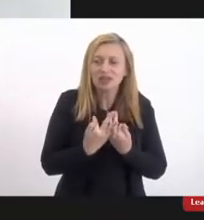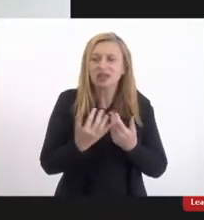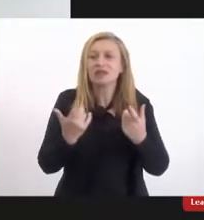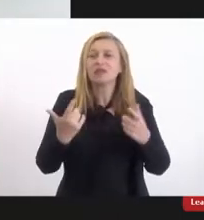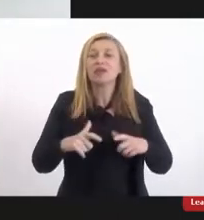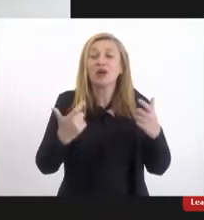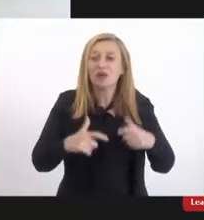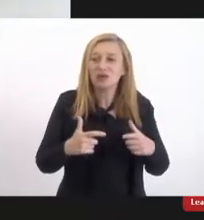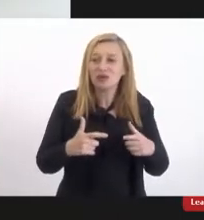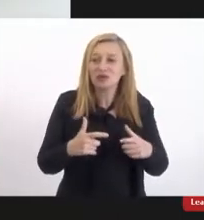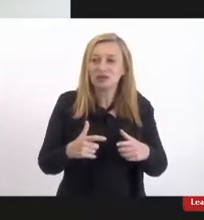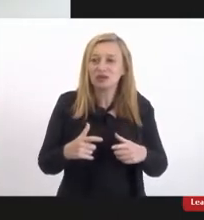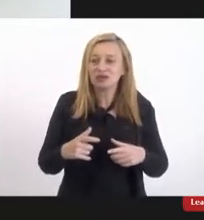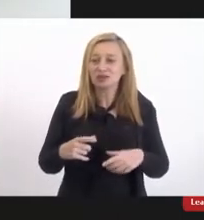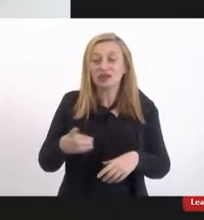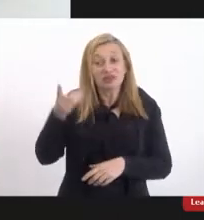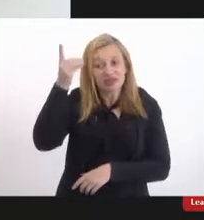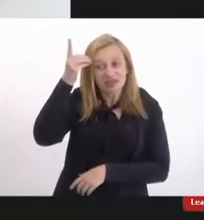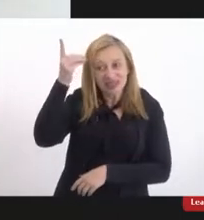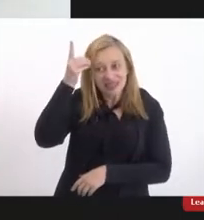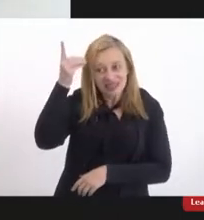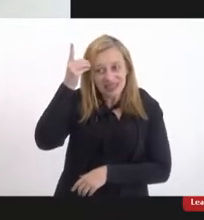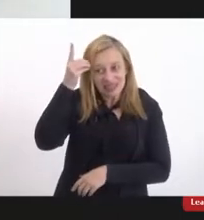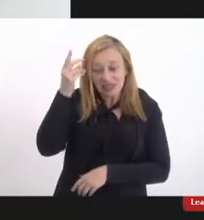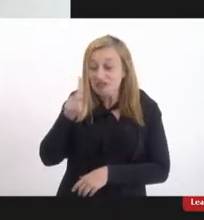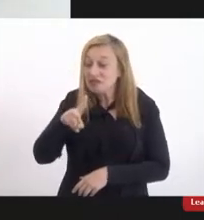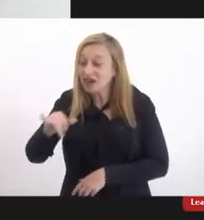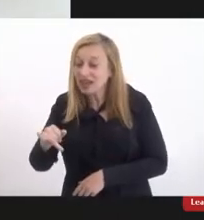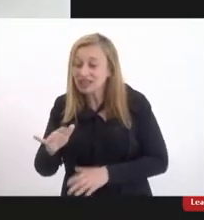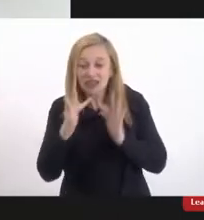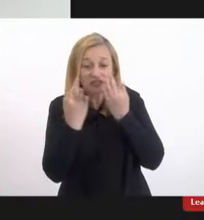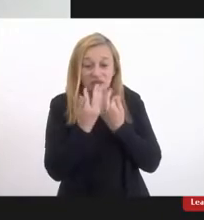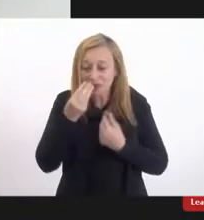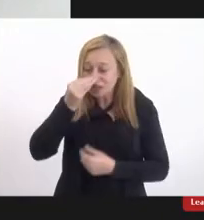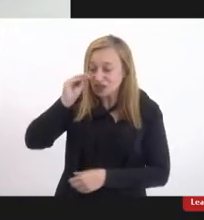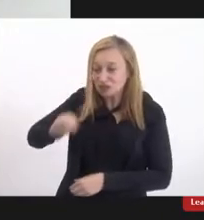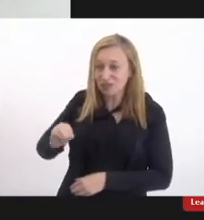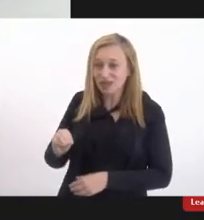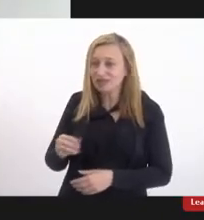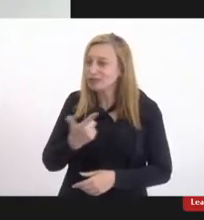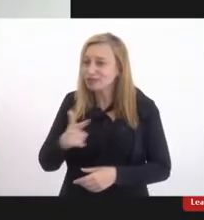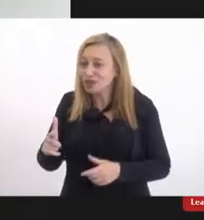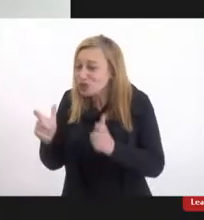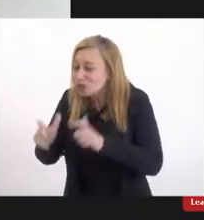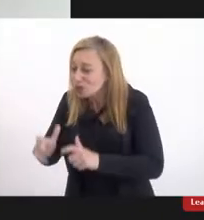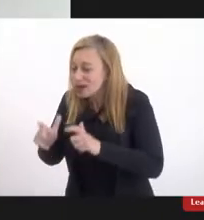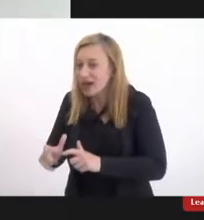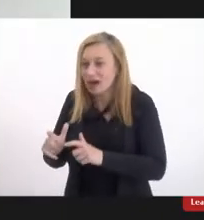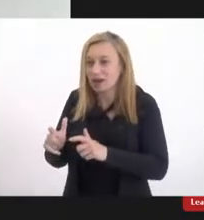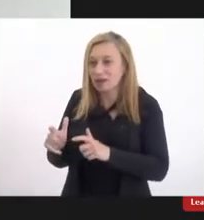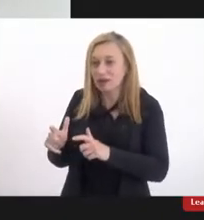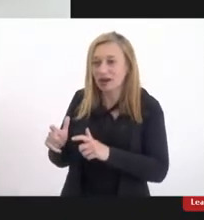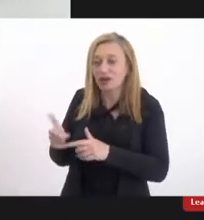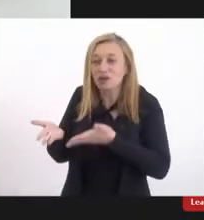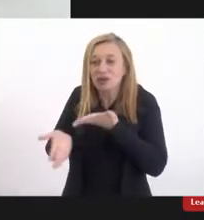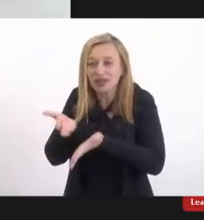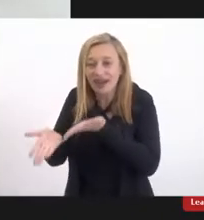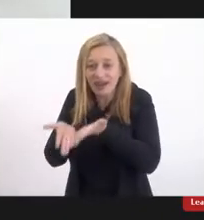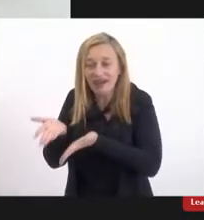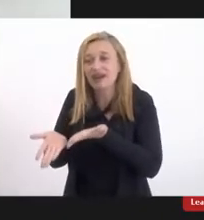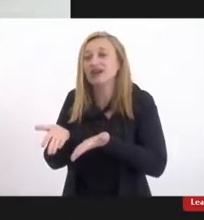deficiente intelectual quando a família não quer mais não existe um abrigo as poucas residências inclusivas